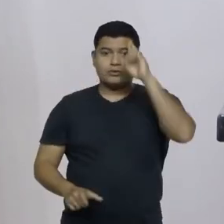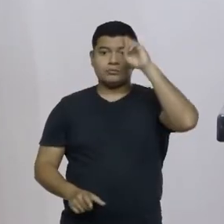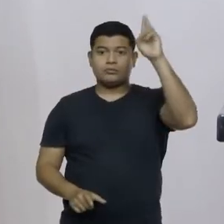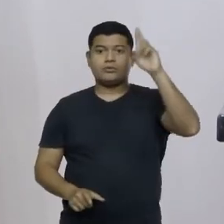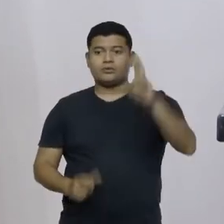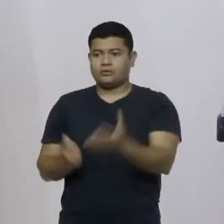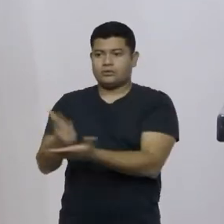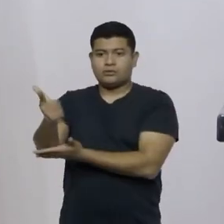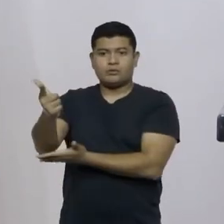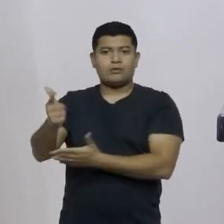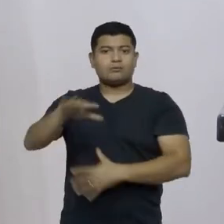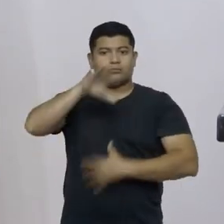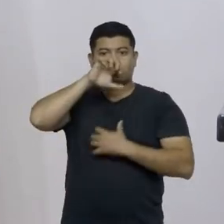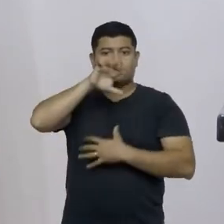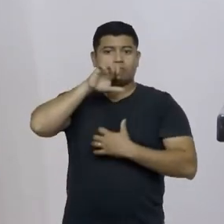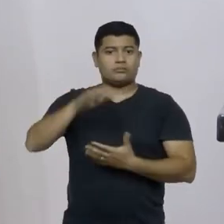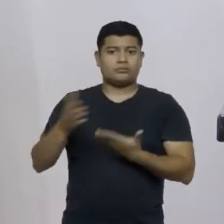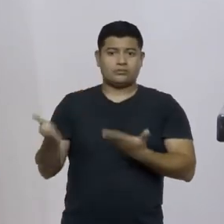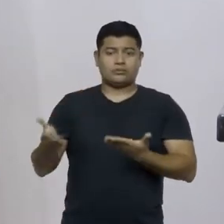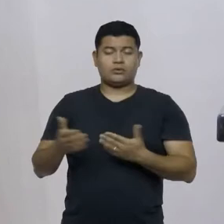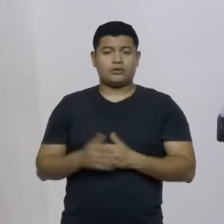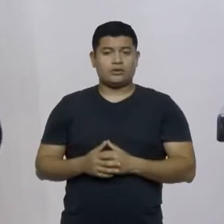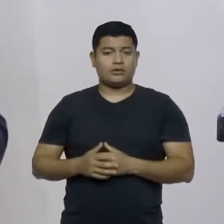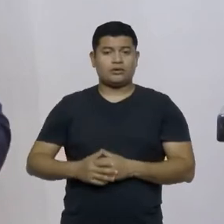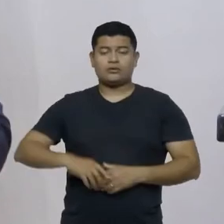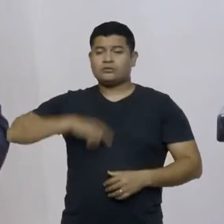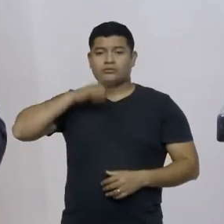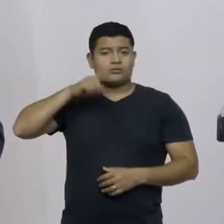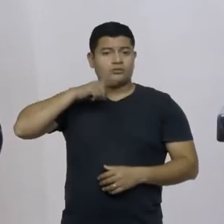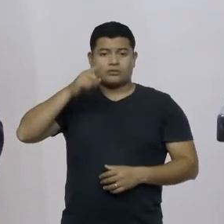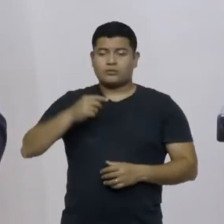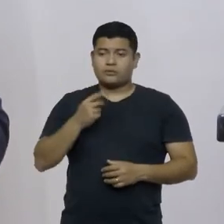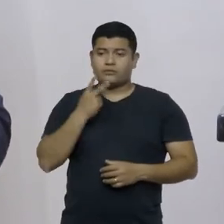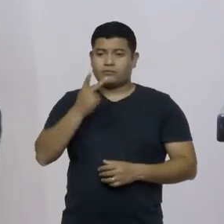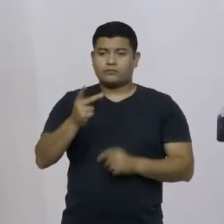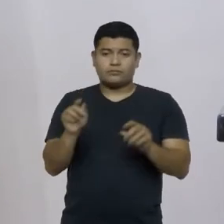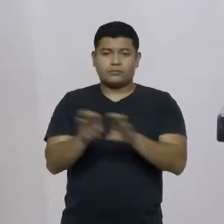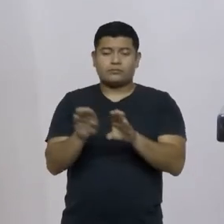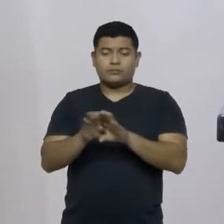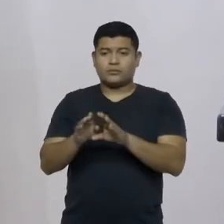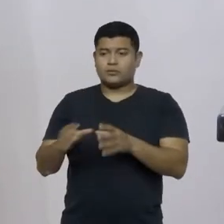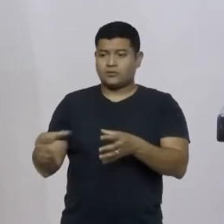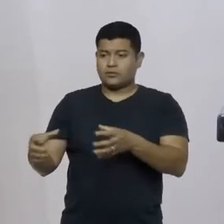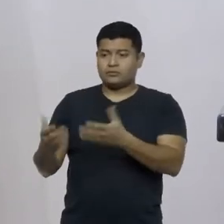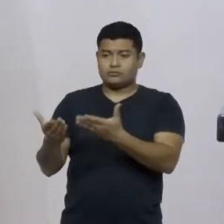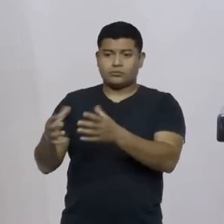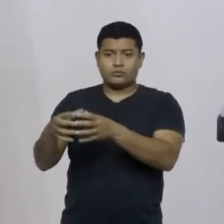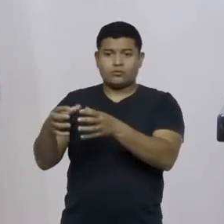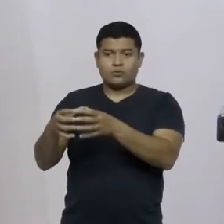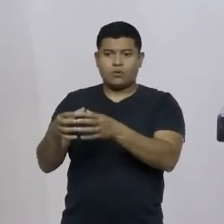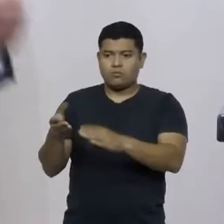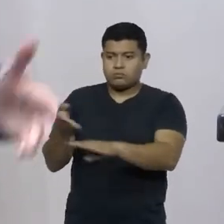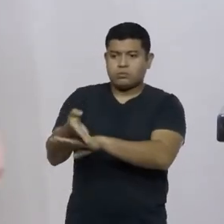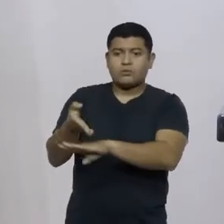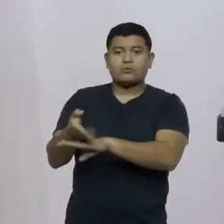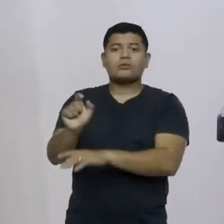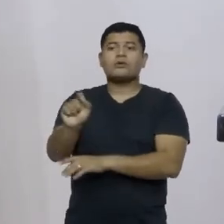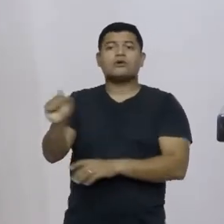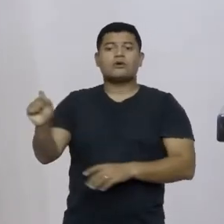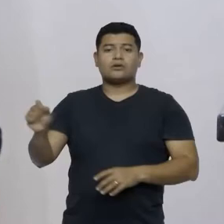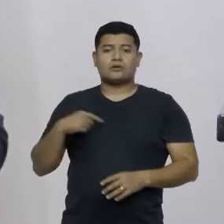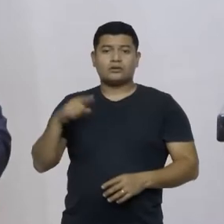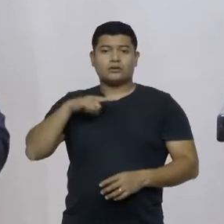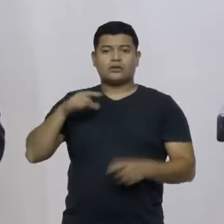um governo que não consegue dizer quem foram os envolvidos, um governo que tem uma controladoria geral